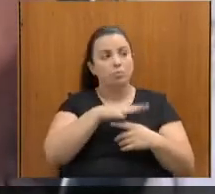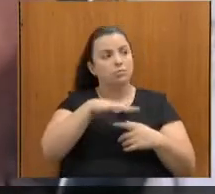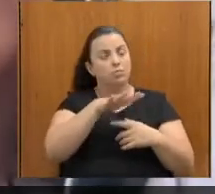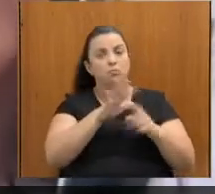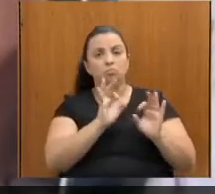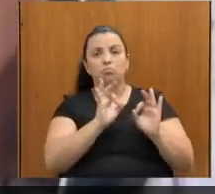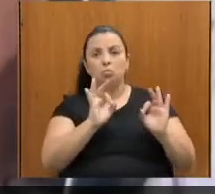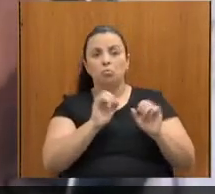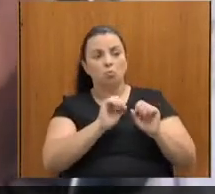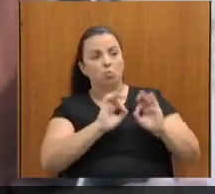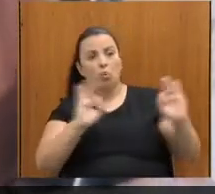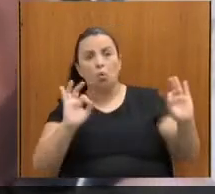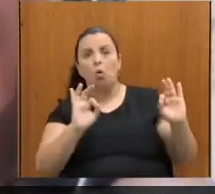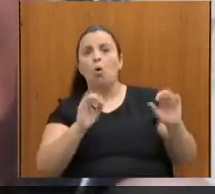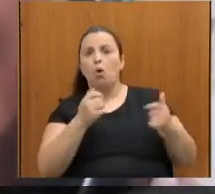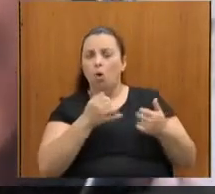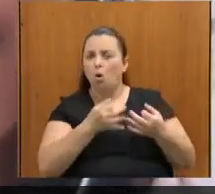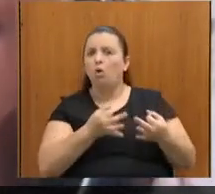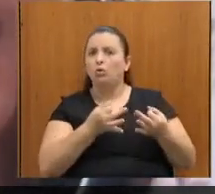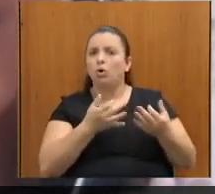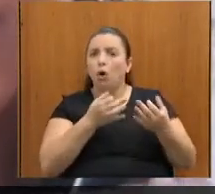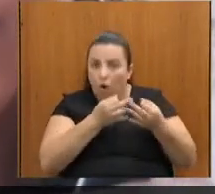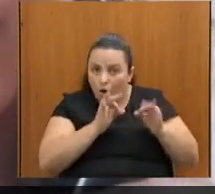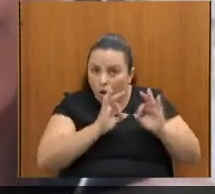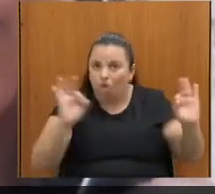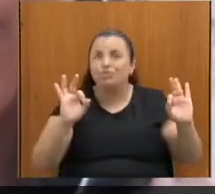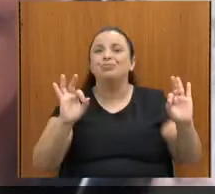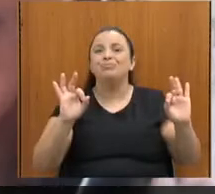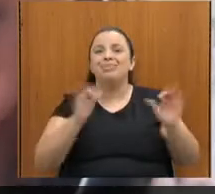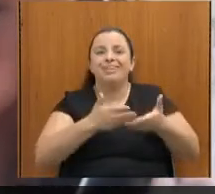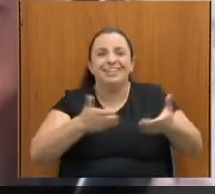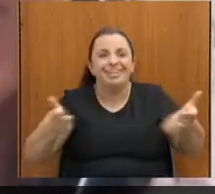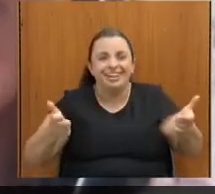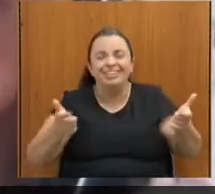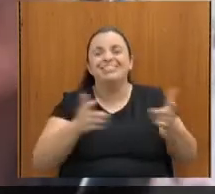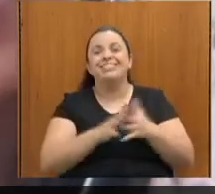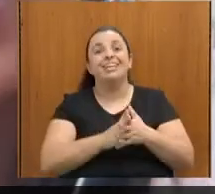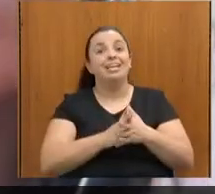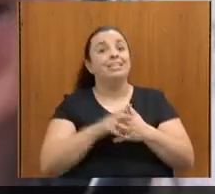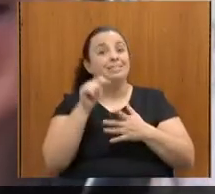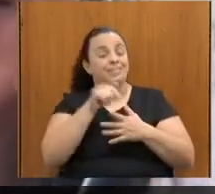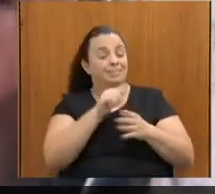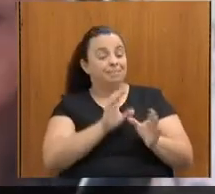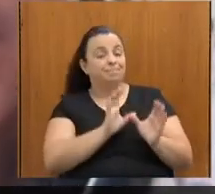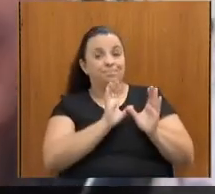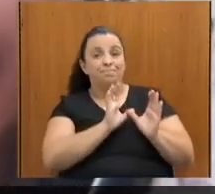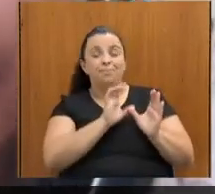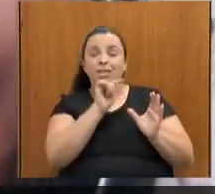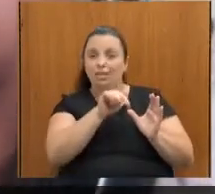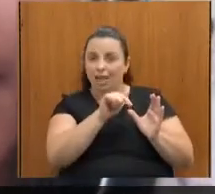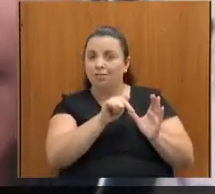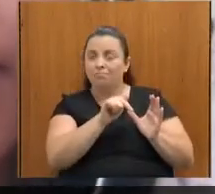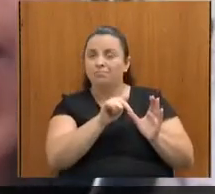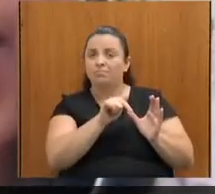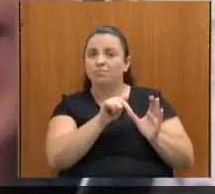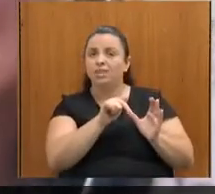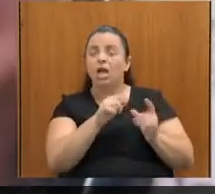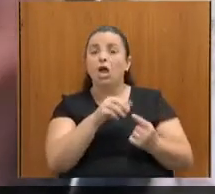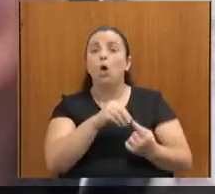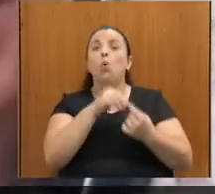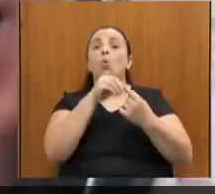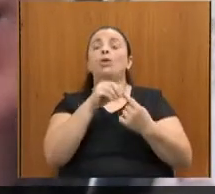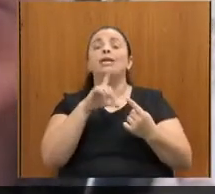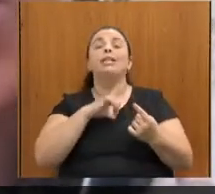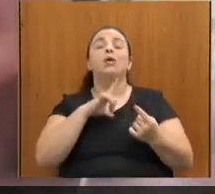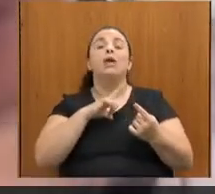e eu quero destacar aqui que a PAI de Caratinga é a única PAI que tem brinquedos